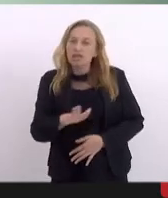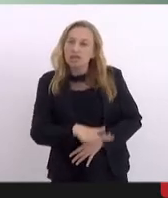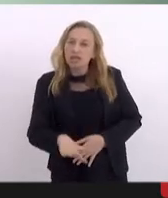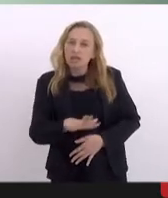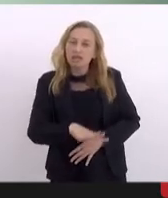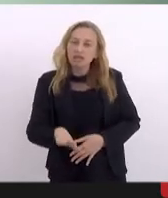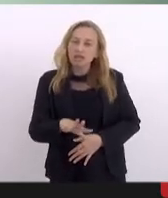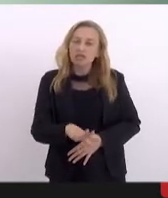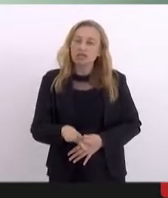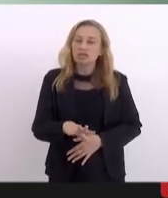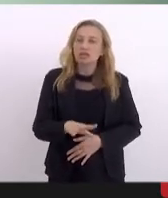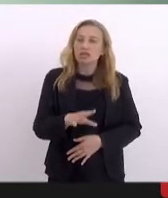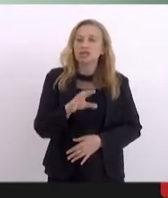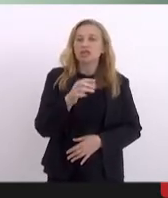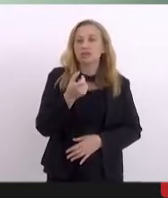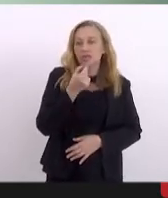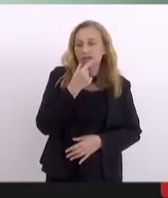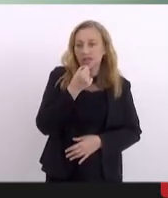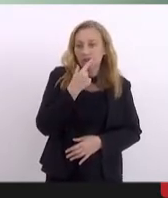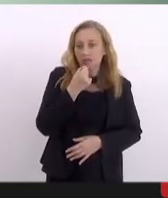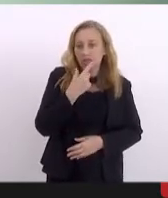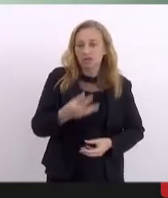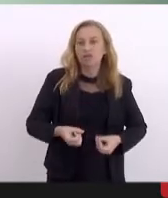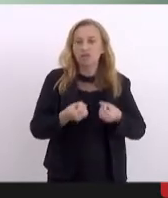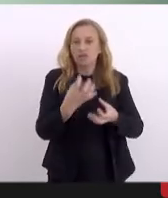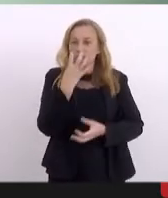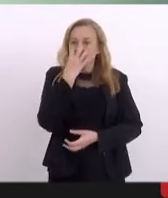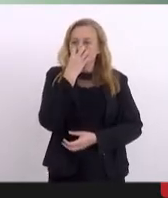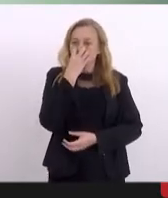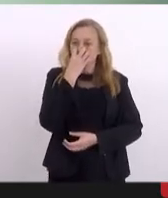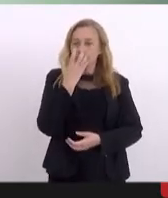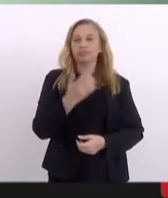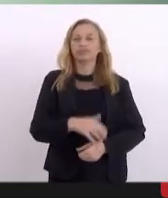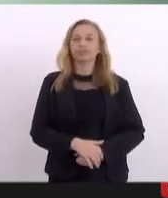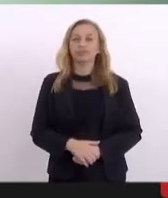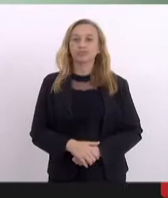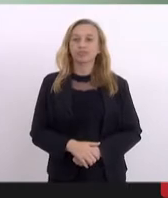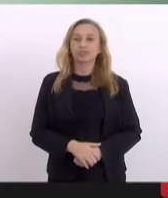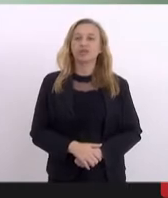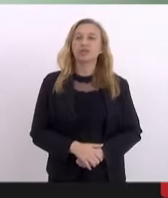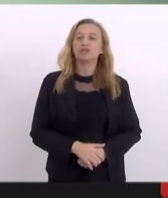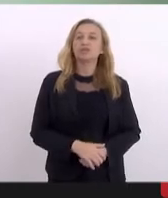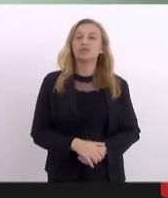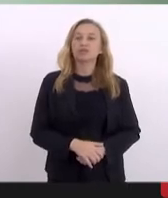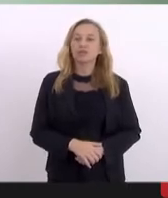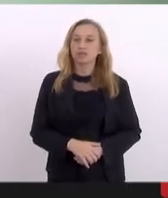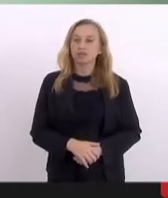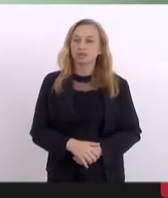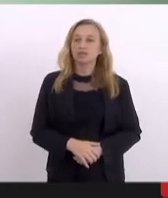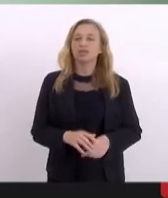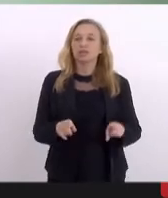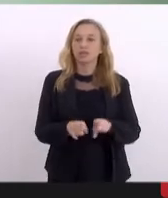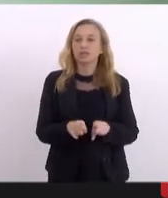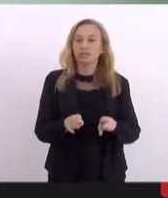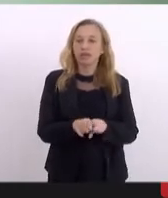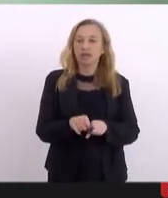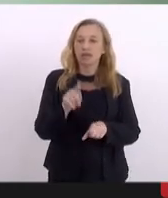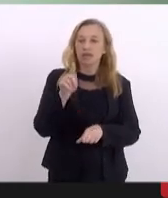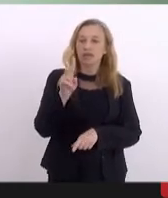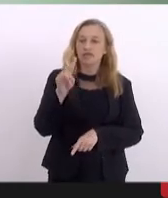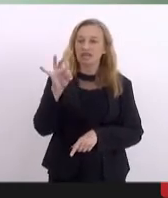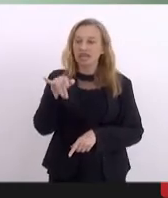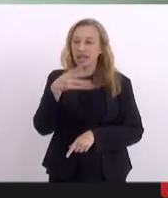incluindo indicação de medicamentos e oferta de oxigênio suplementar e ventilação mecânica. Sendo assim,